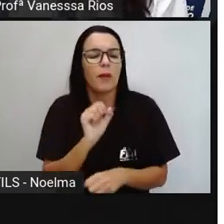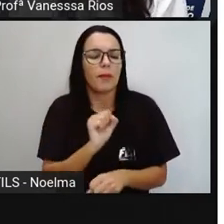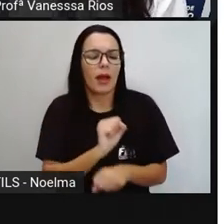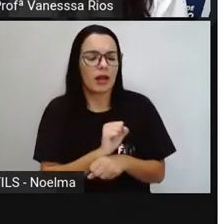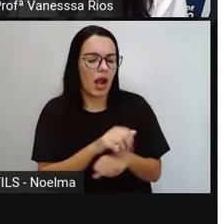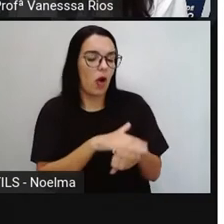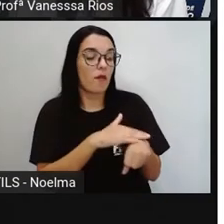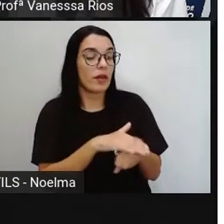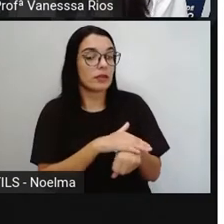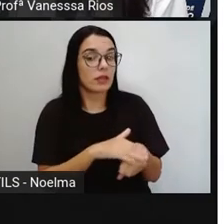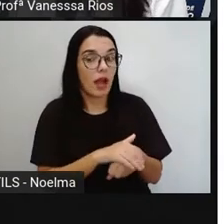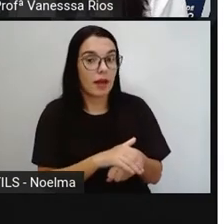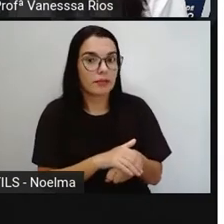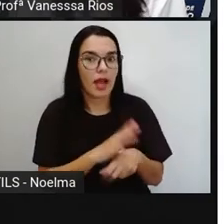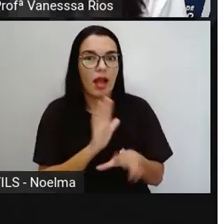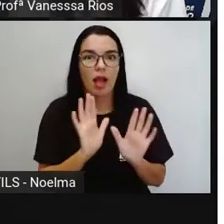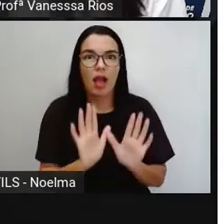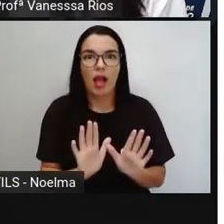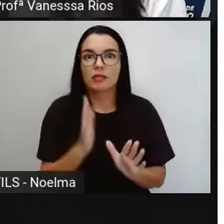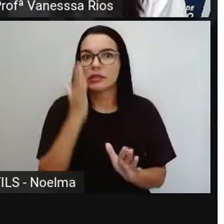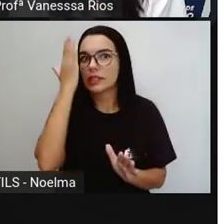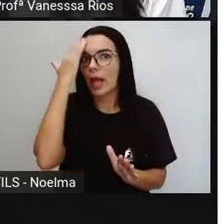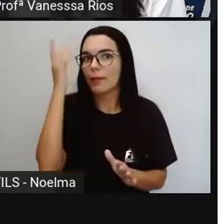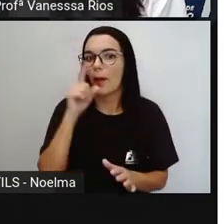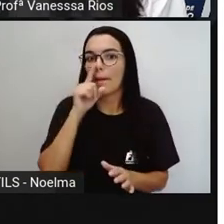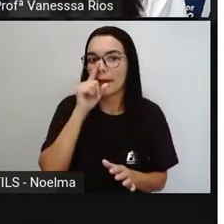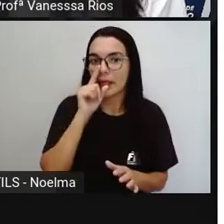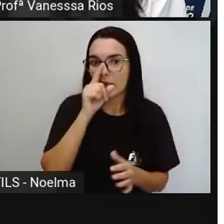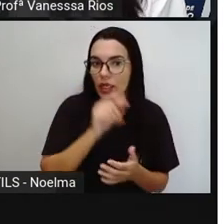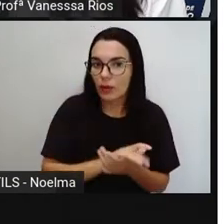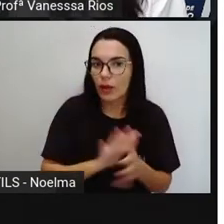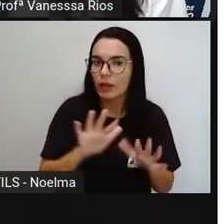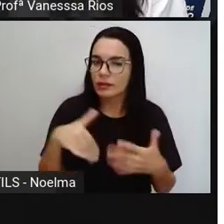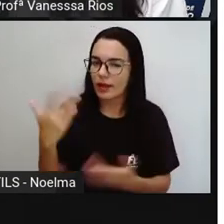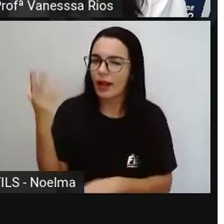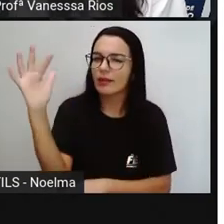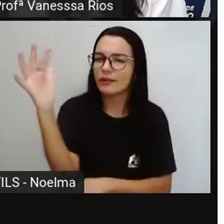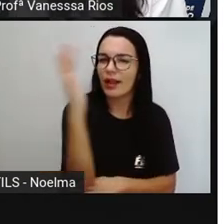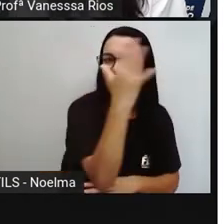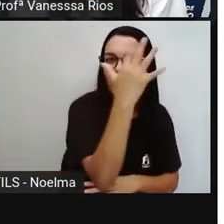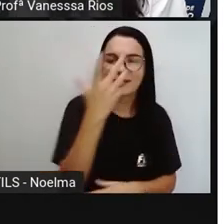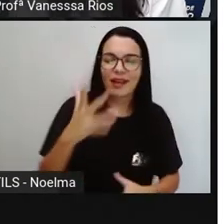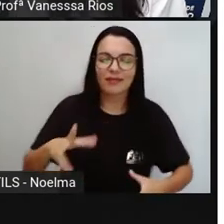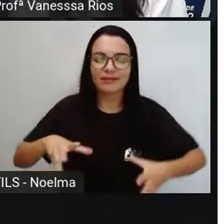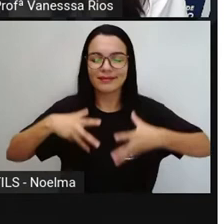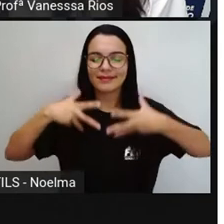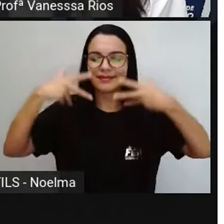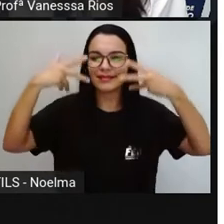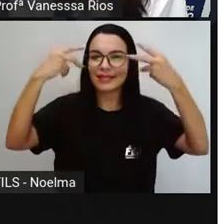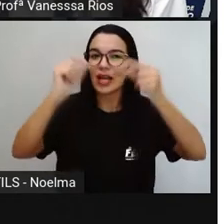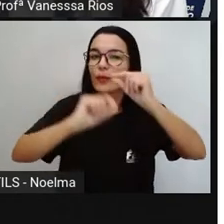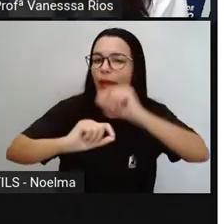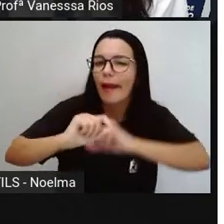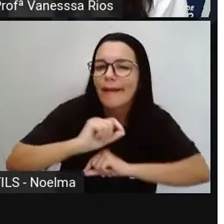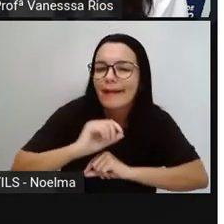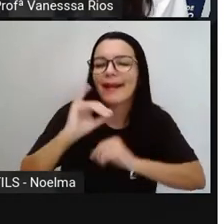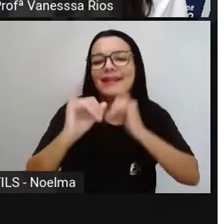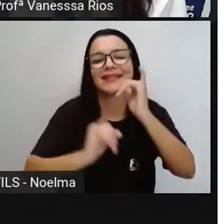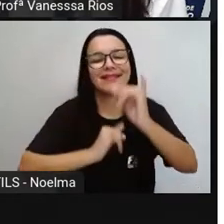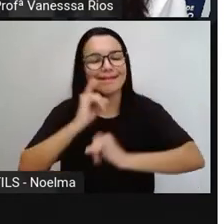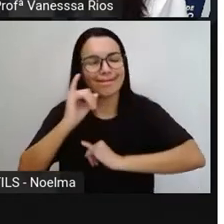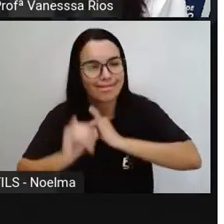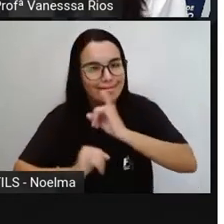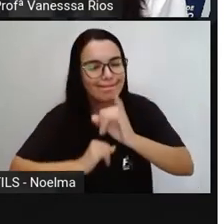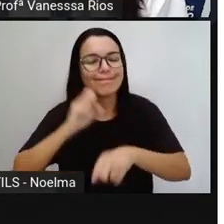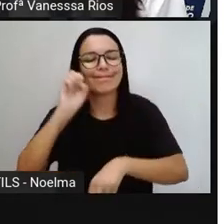conversar? Mal sabia o perigo. A floresta encantadora desta história é a internet, que